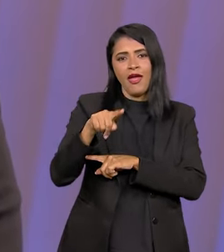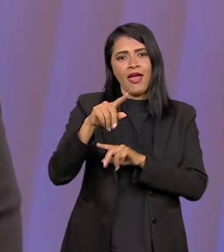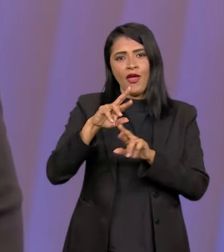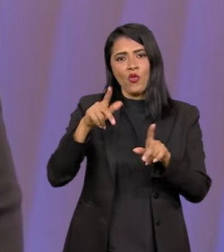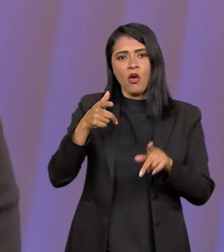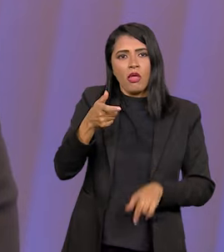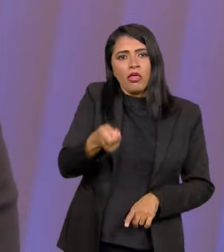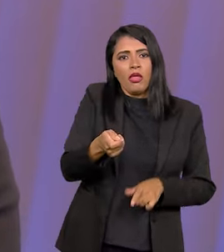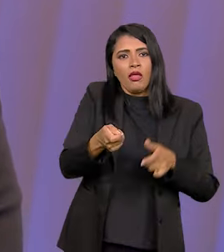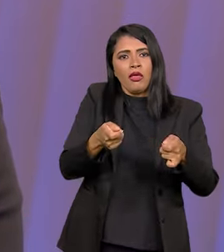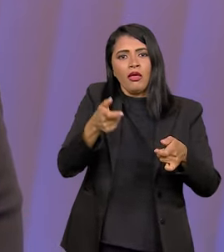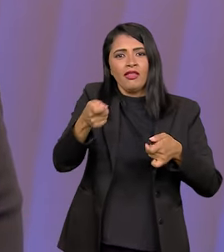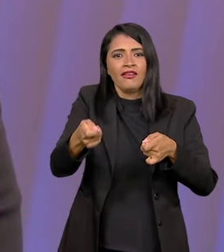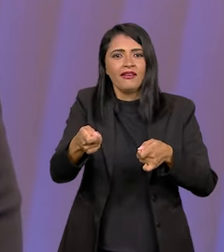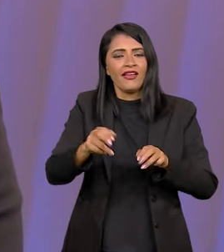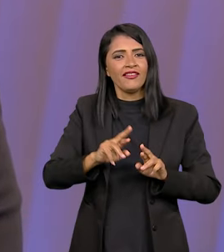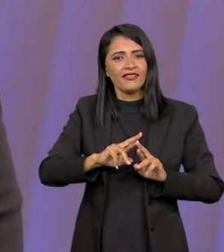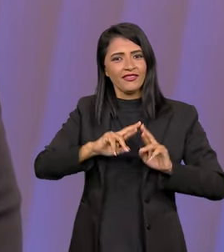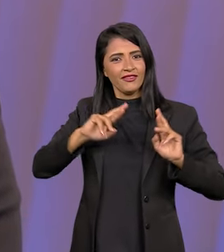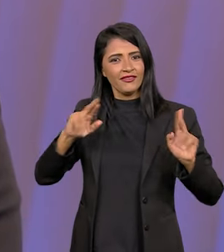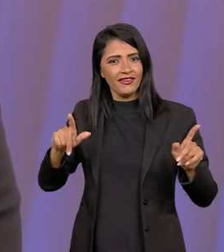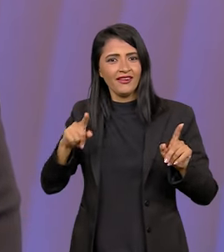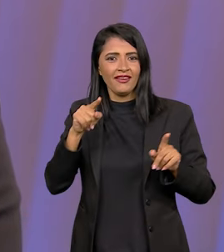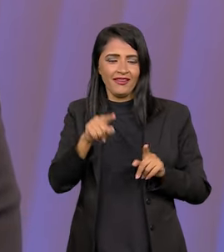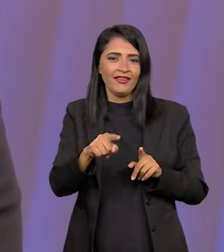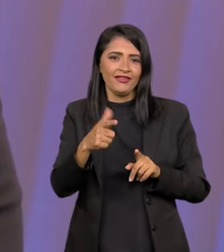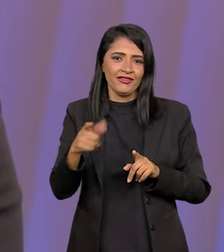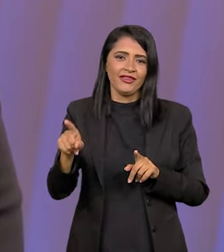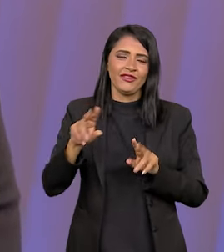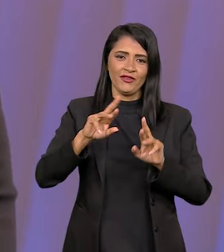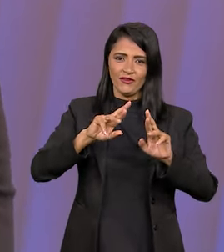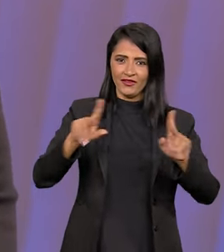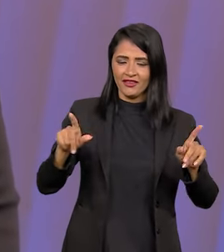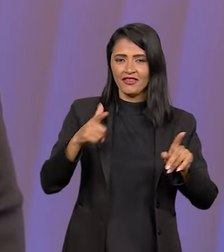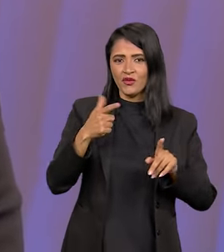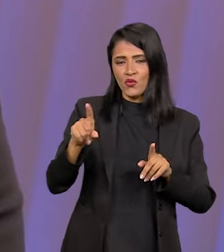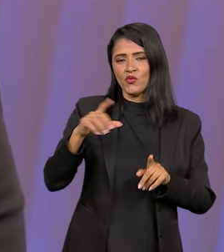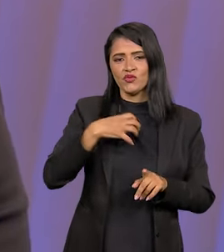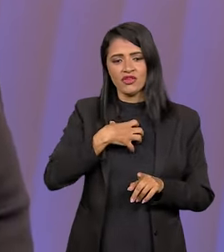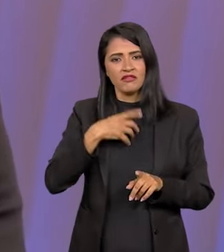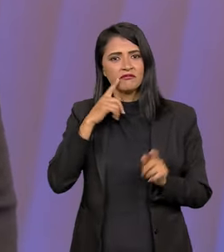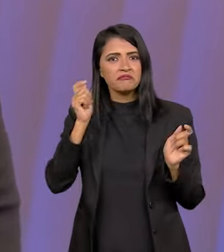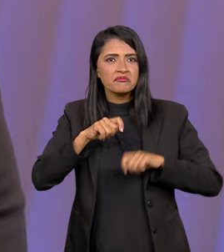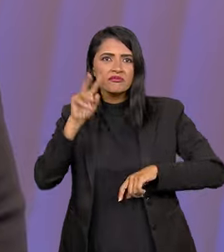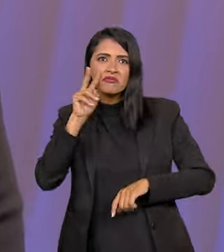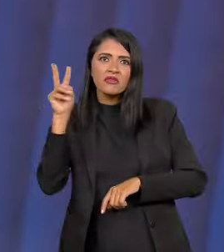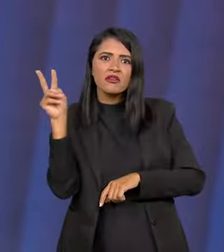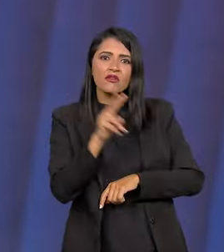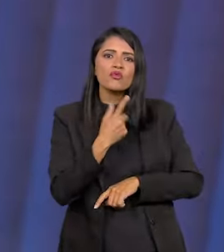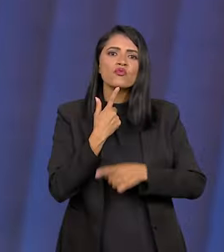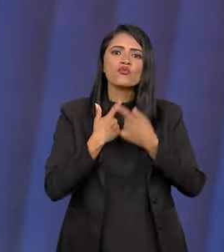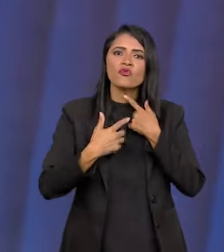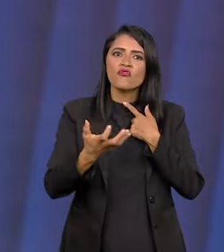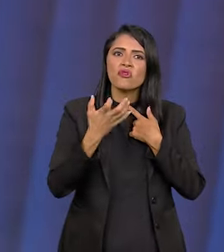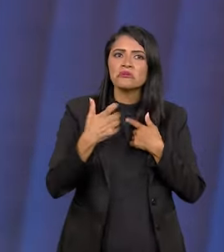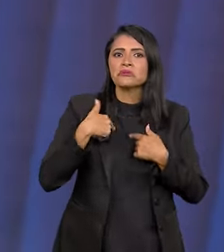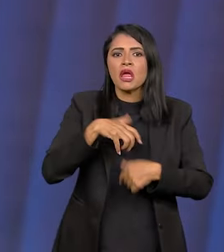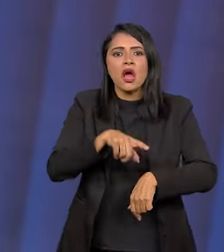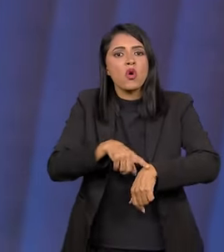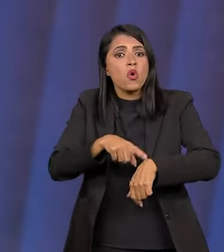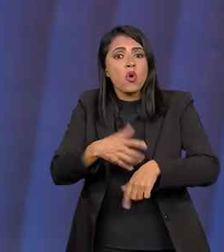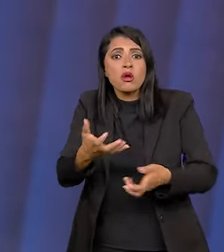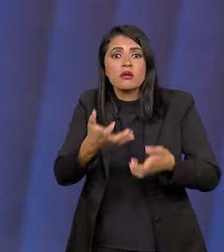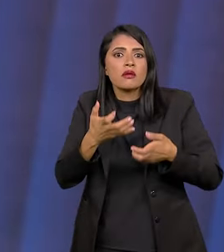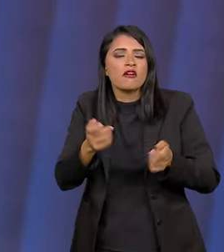mais aquele controle remoto dos canais, os line-ups dos canais. Seria você poder assistir o que você